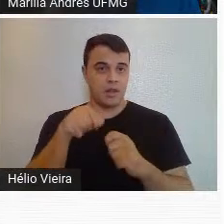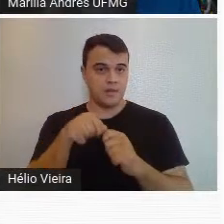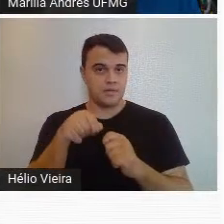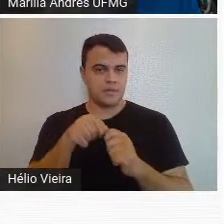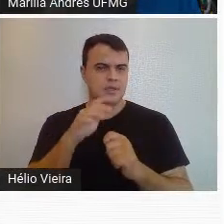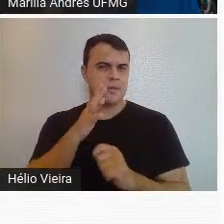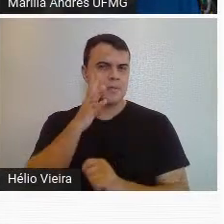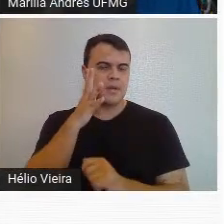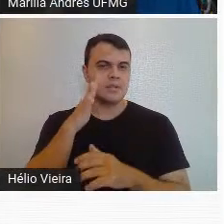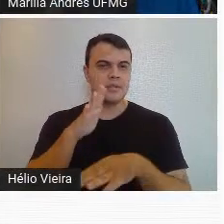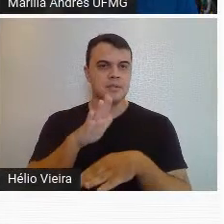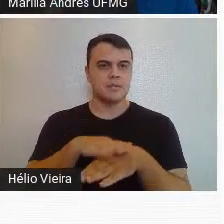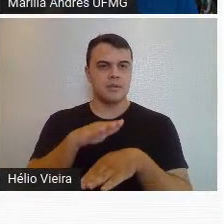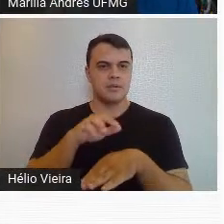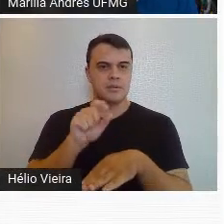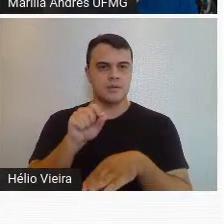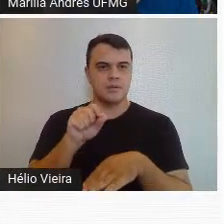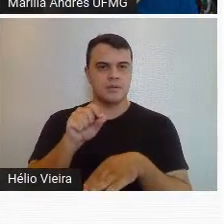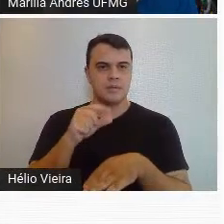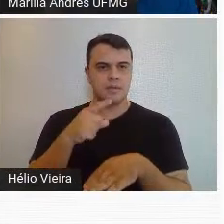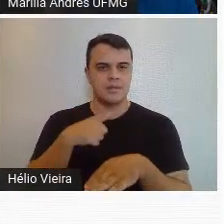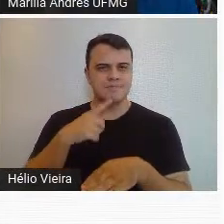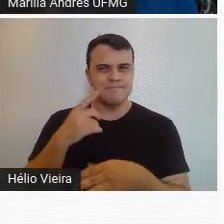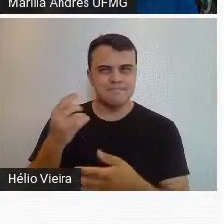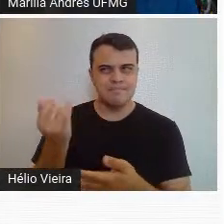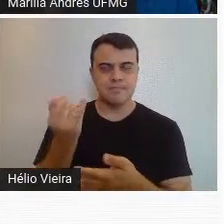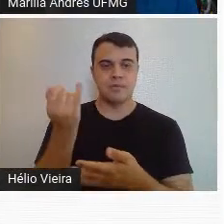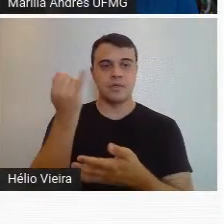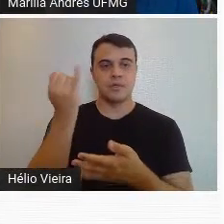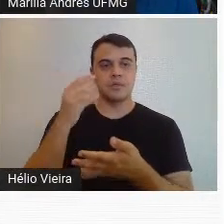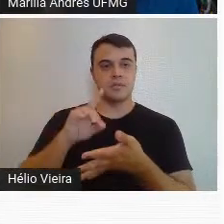palestras mais, como é que a gente pode ser, emblemáticas